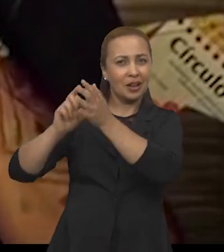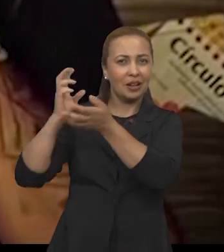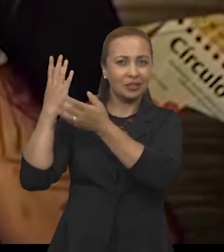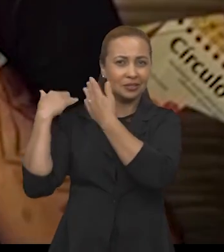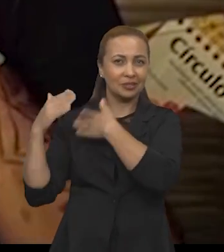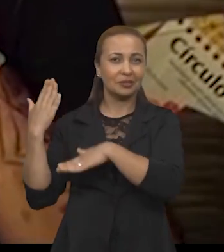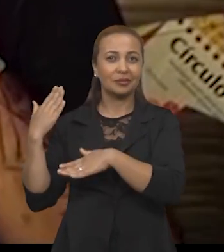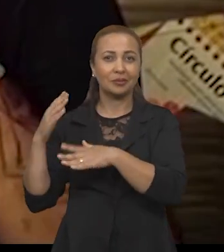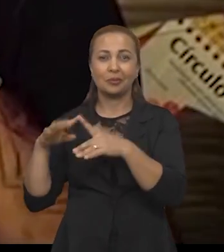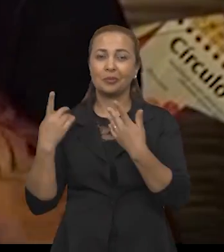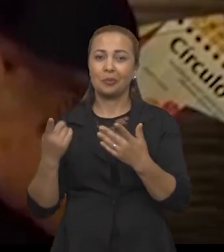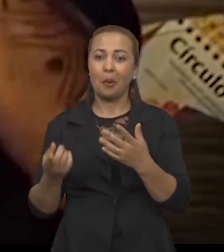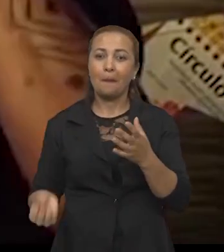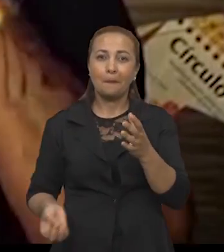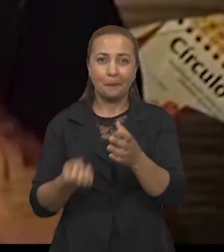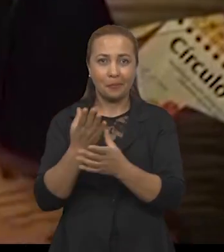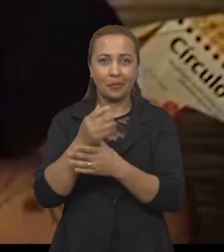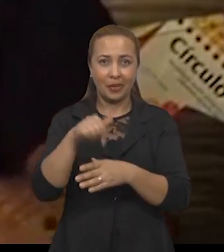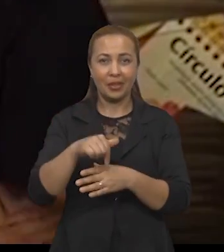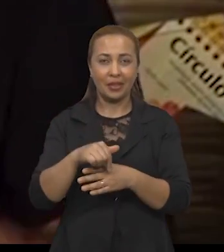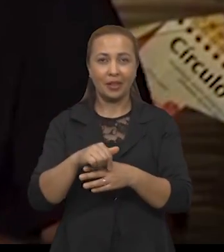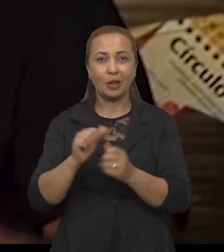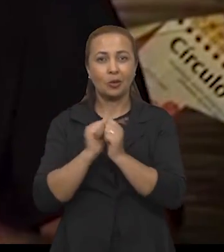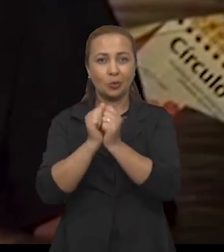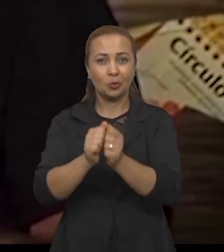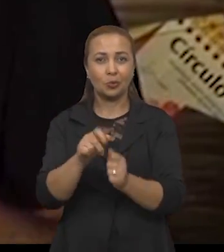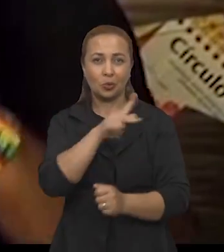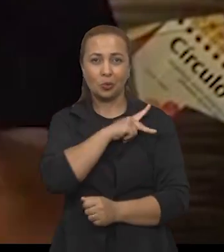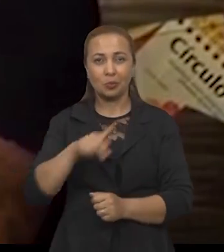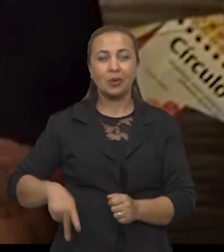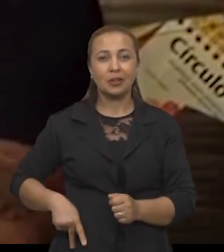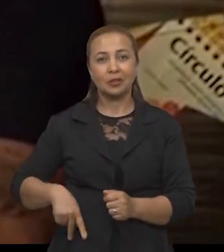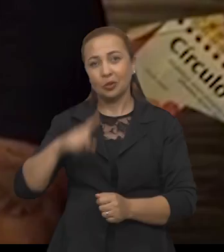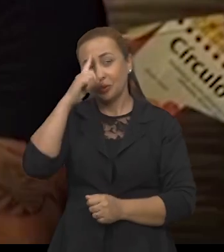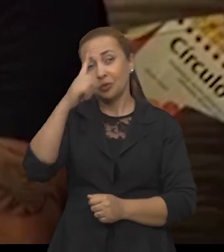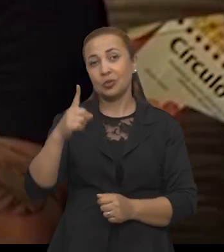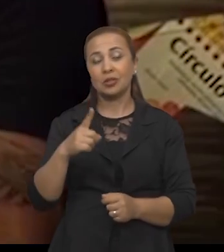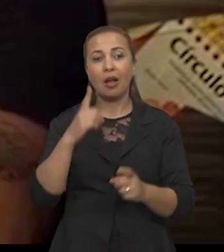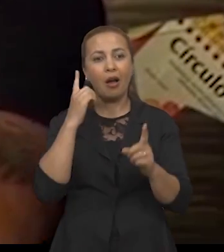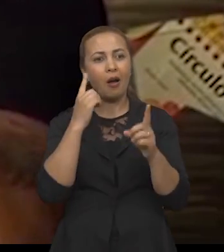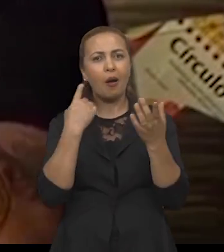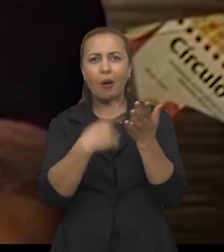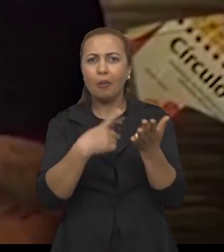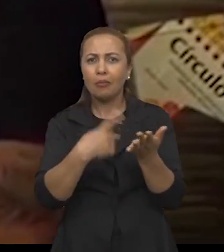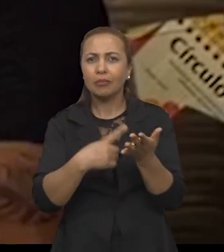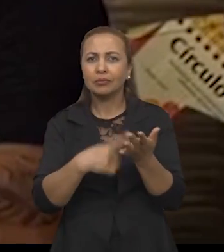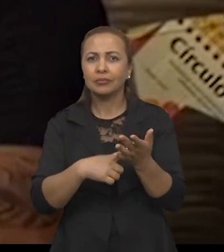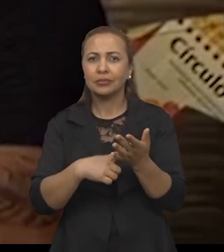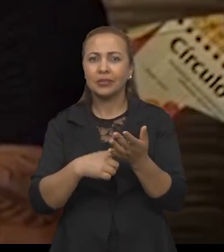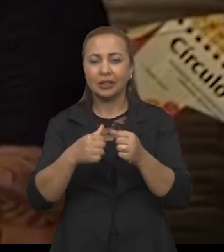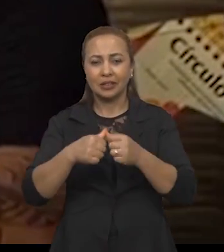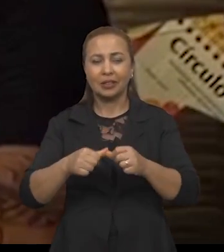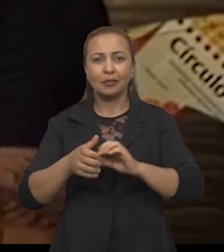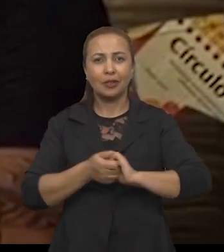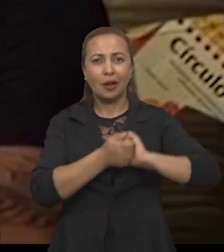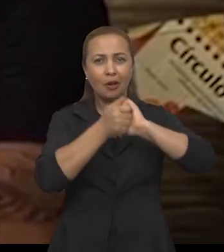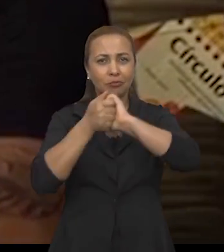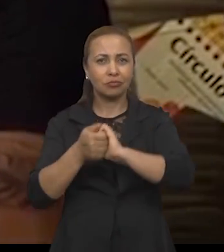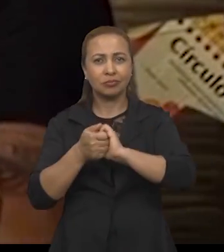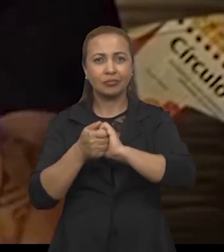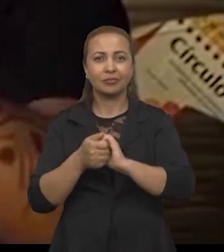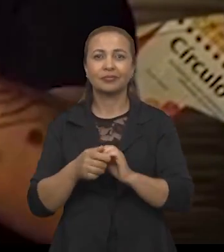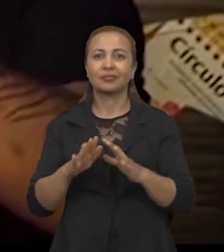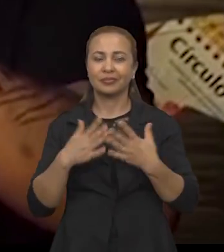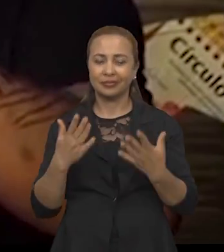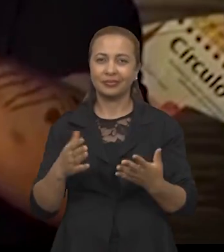primitivo, quando vem pra cá pelos jesuítas, essas datas batem e ficam referendadas uma na outra, né?